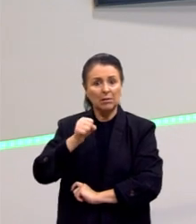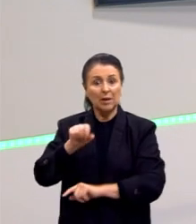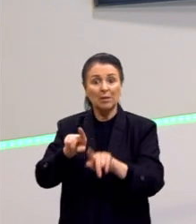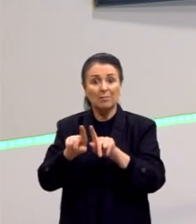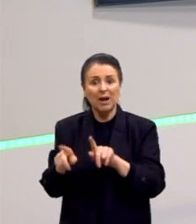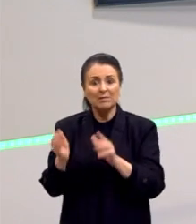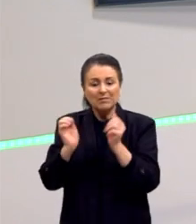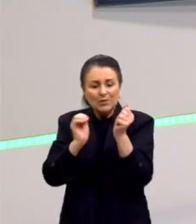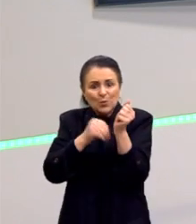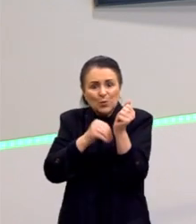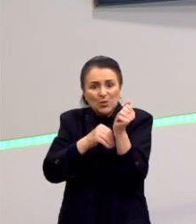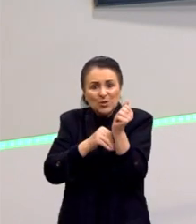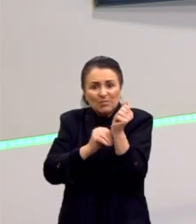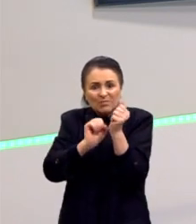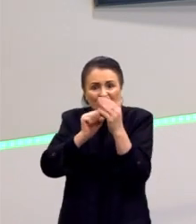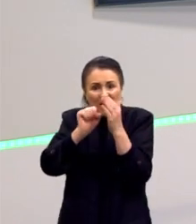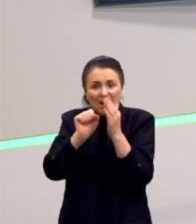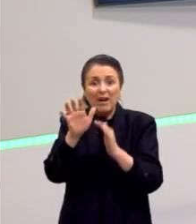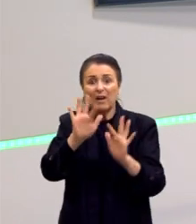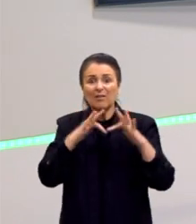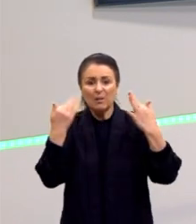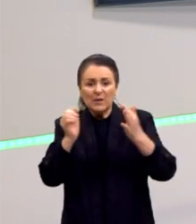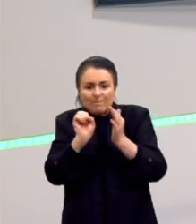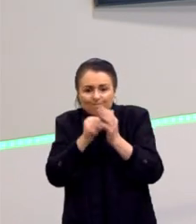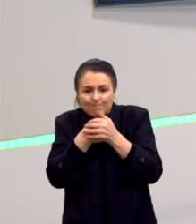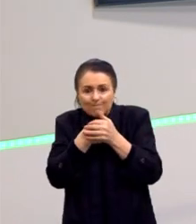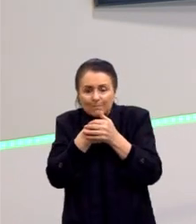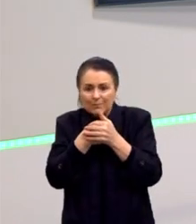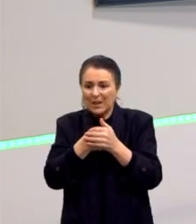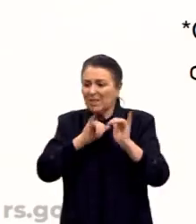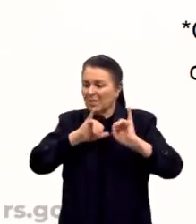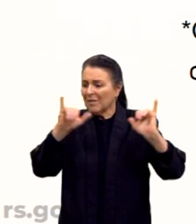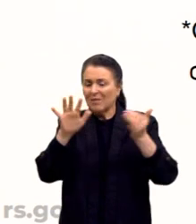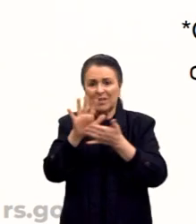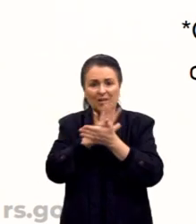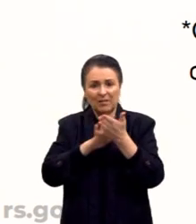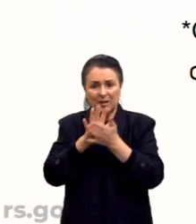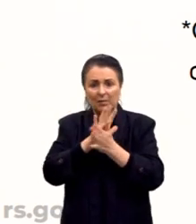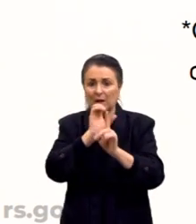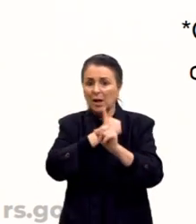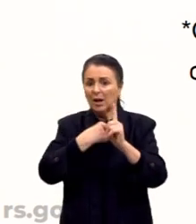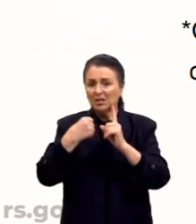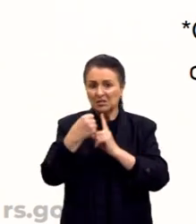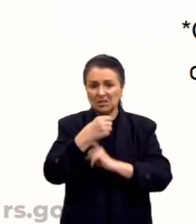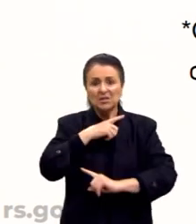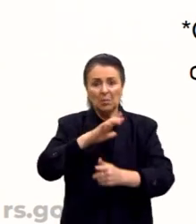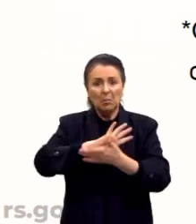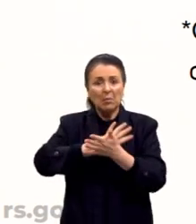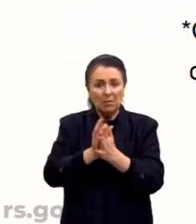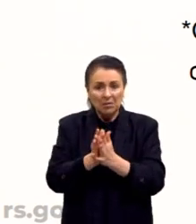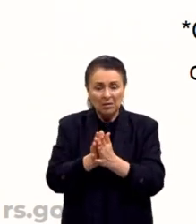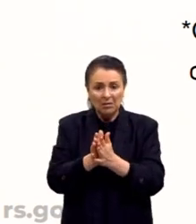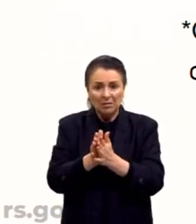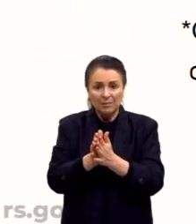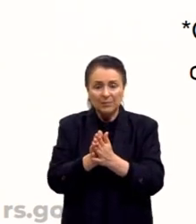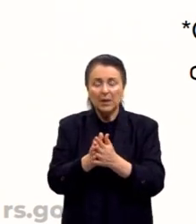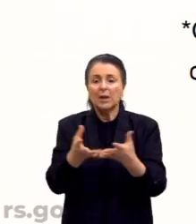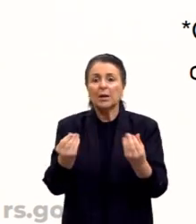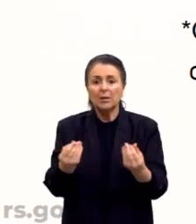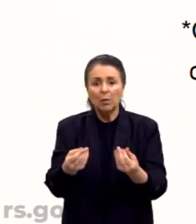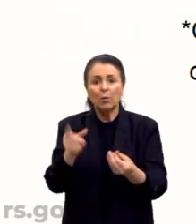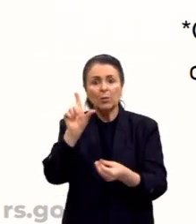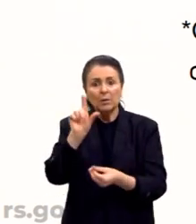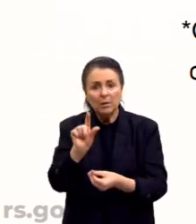apareciam porque elas não tinham direito nenhum. Eram pessoas que não, a sociedade via com outros olhos. Então, olha só, é muito